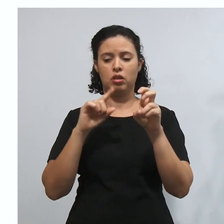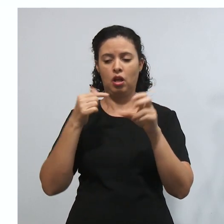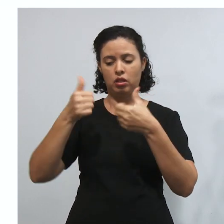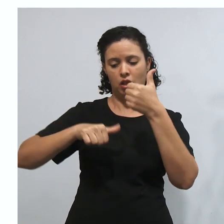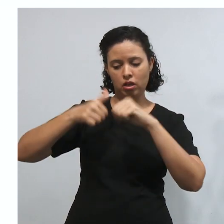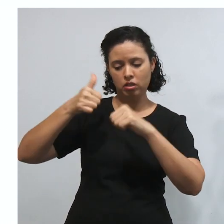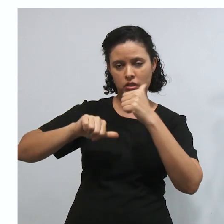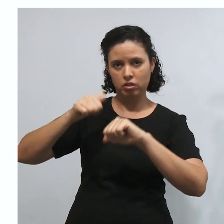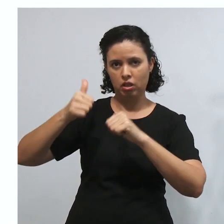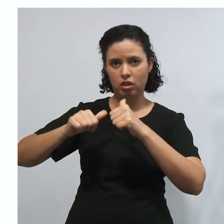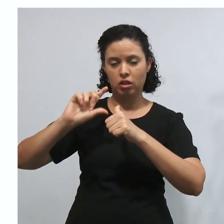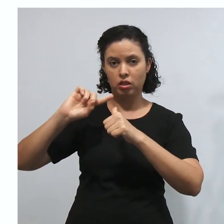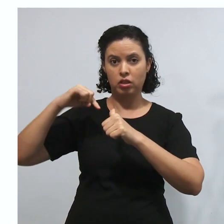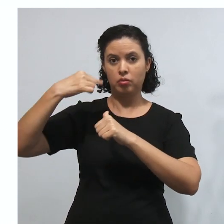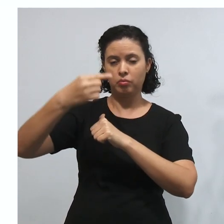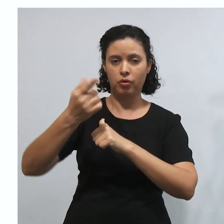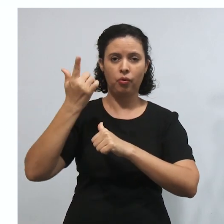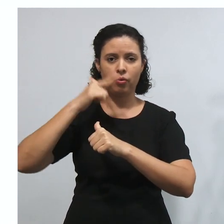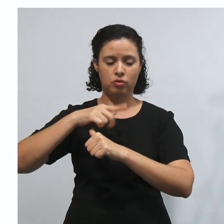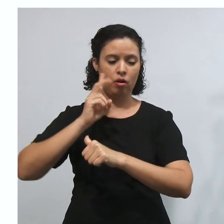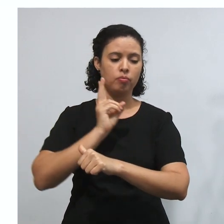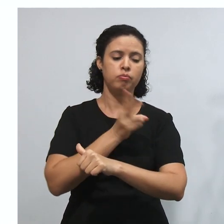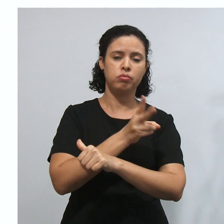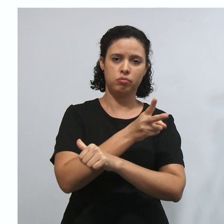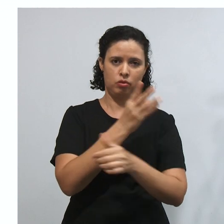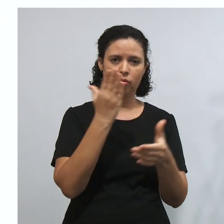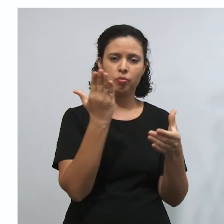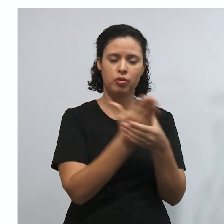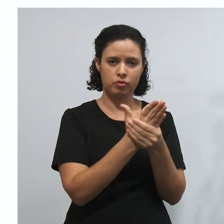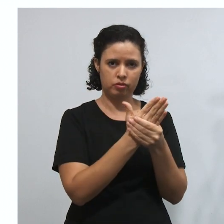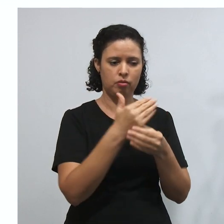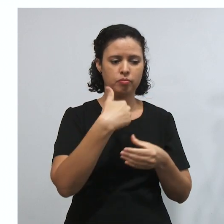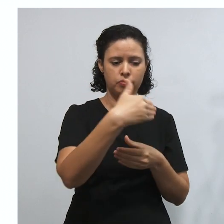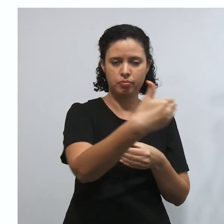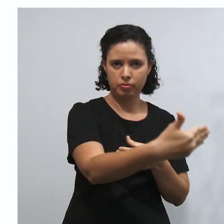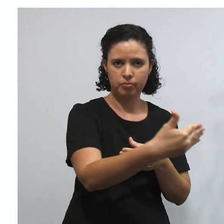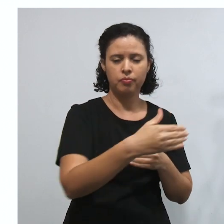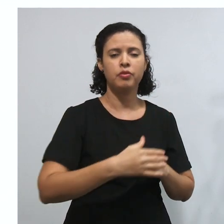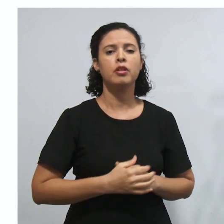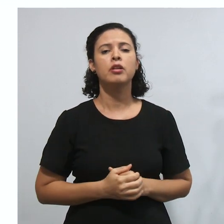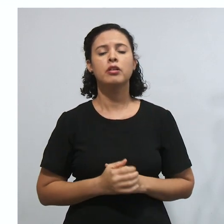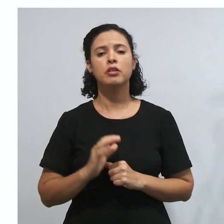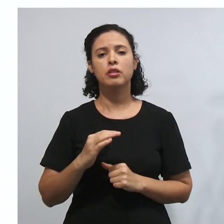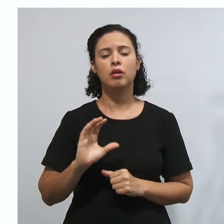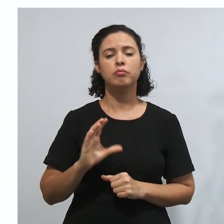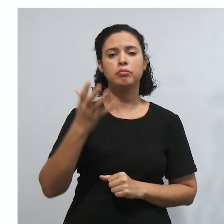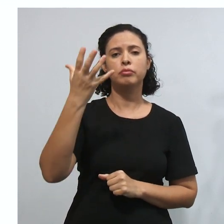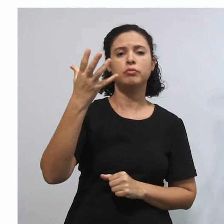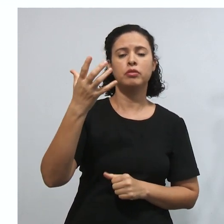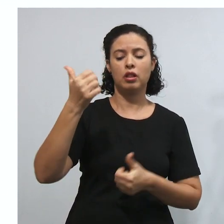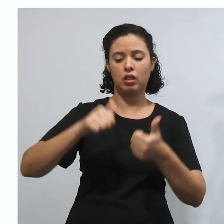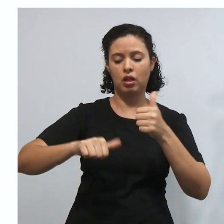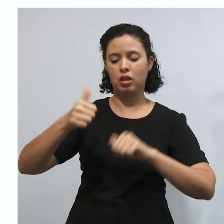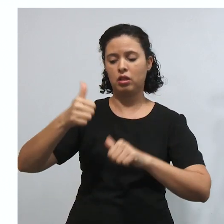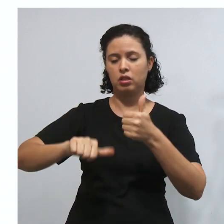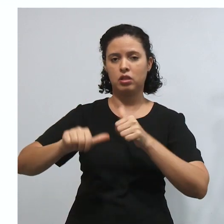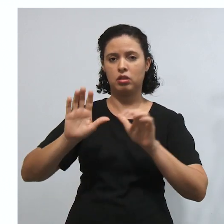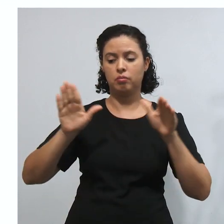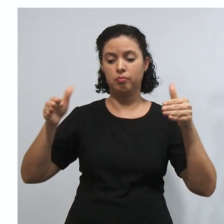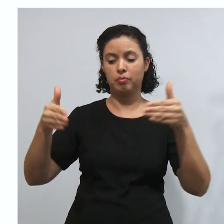de fato, poder prosseguir com o seu processo. Significa dizer que essa situação, ela é analisada